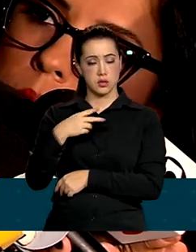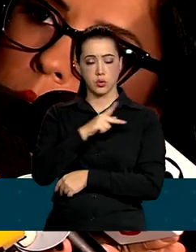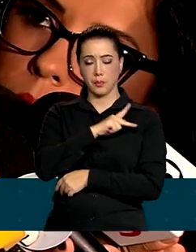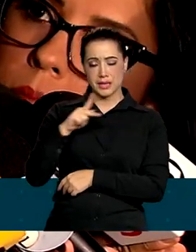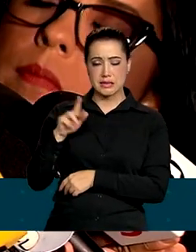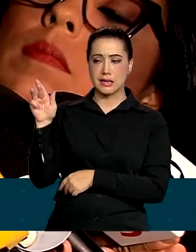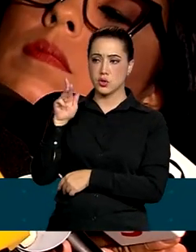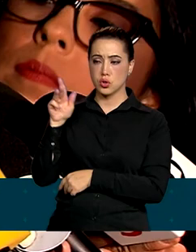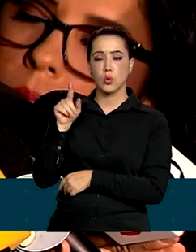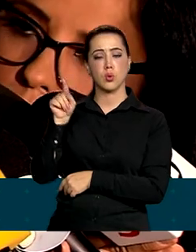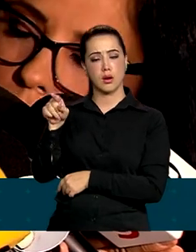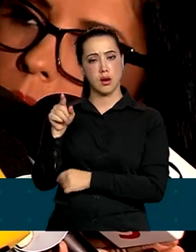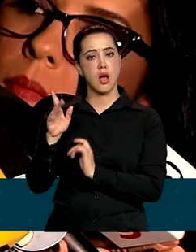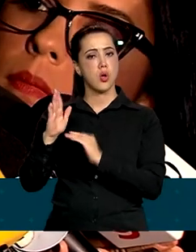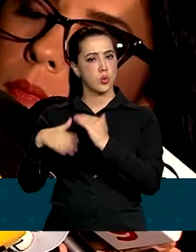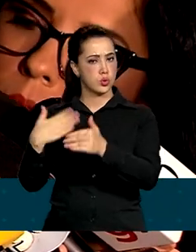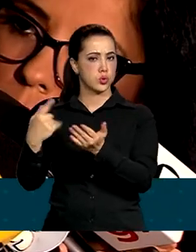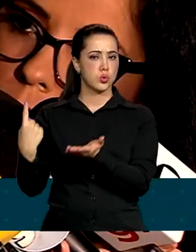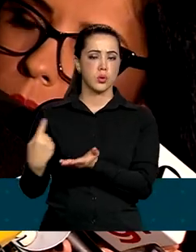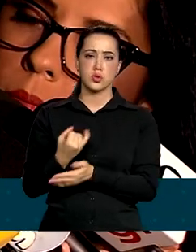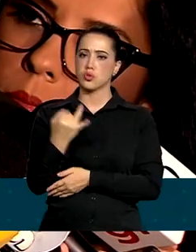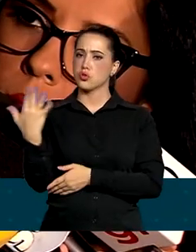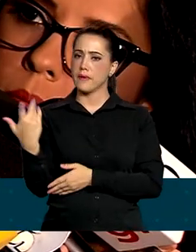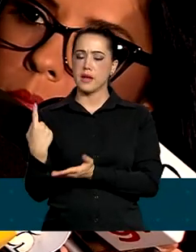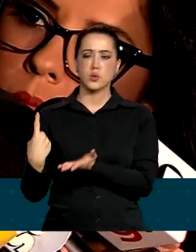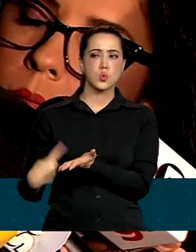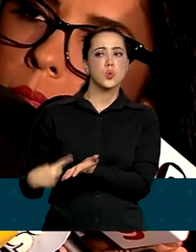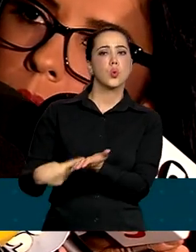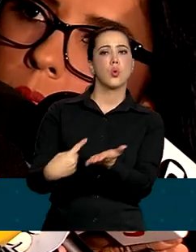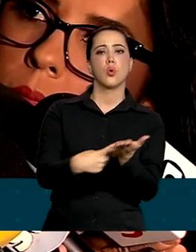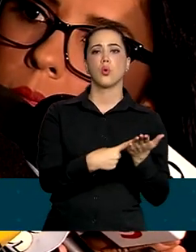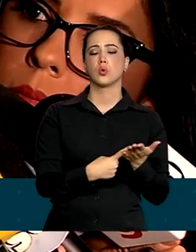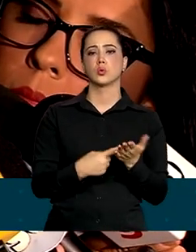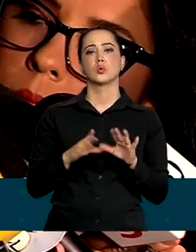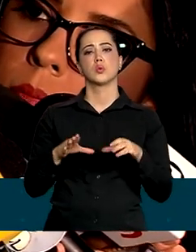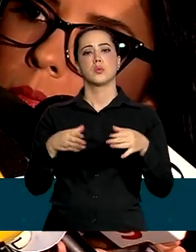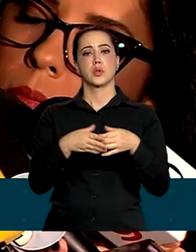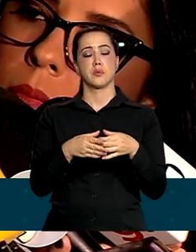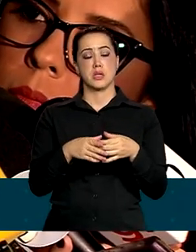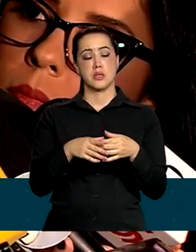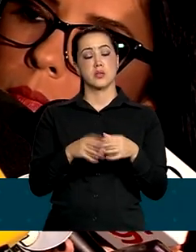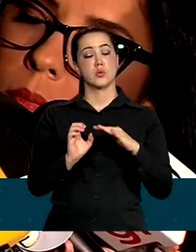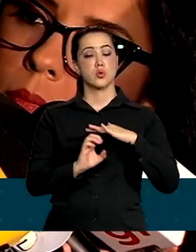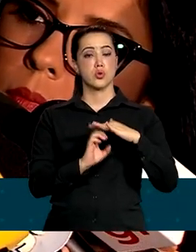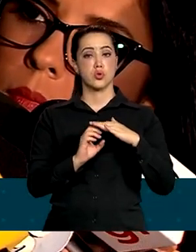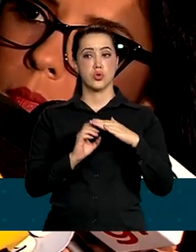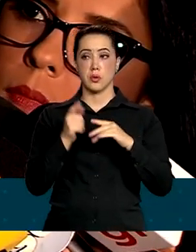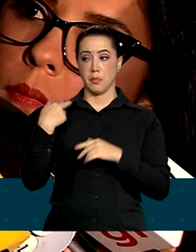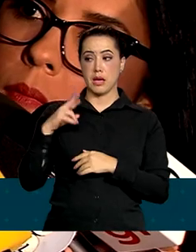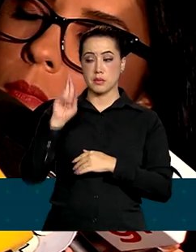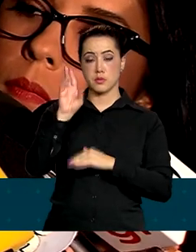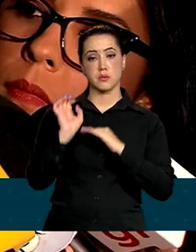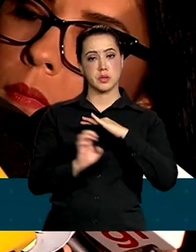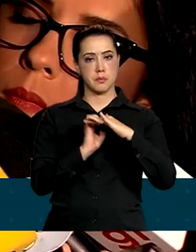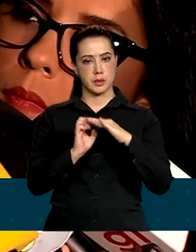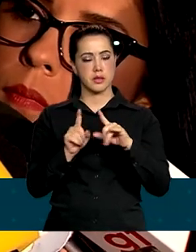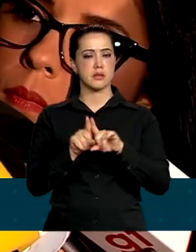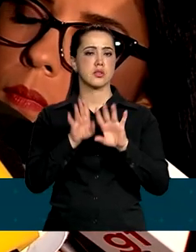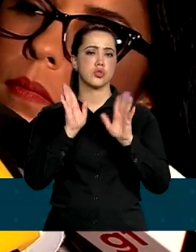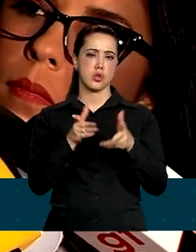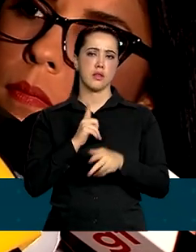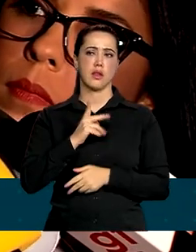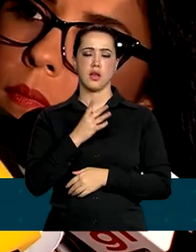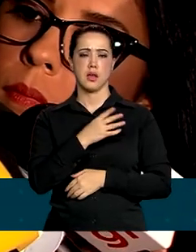centenas de empresários, um encontro que a APEC está organizando, temos ministros que já estavam lá, como o ministro da